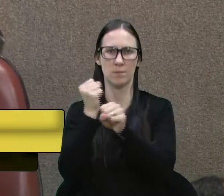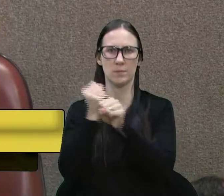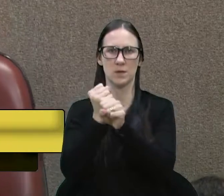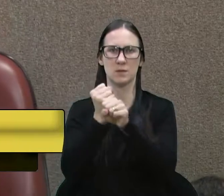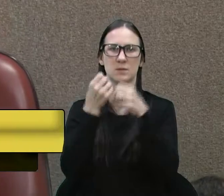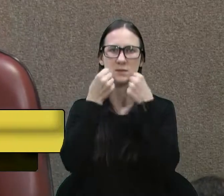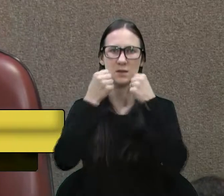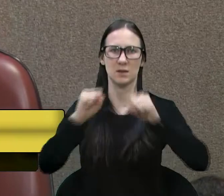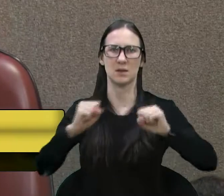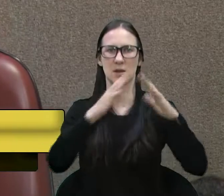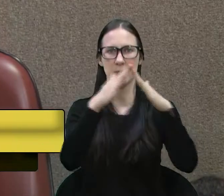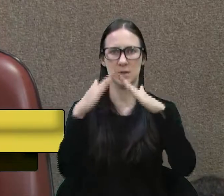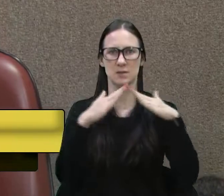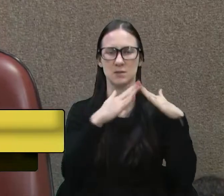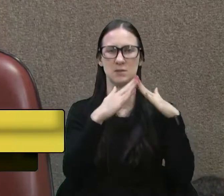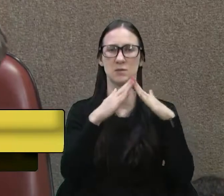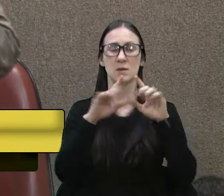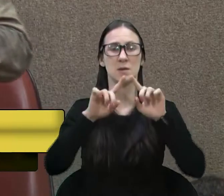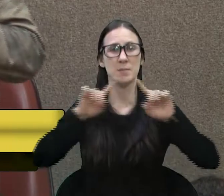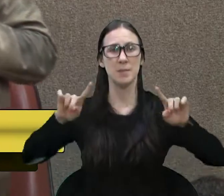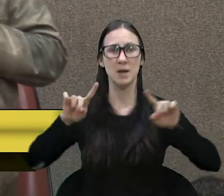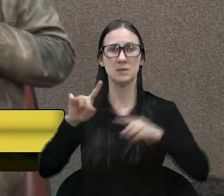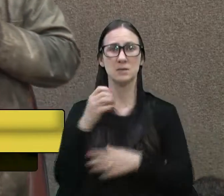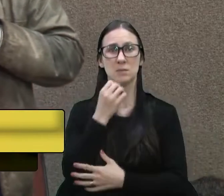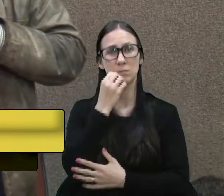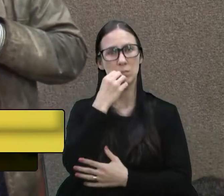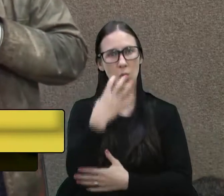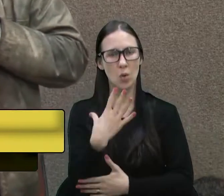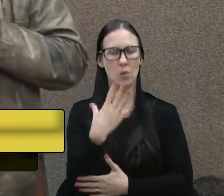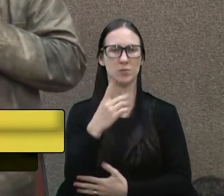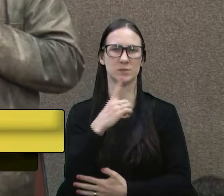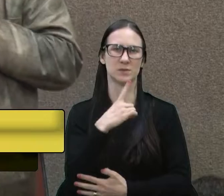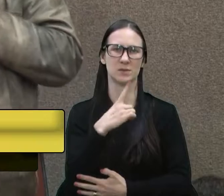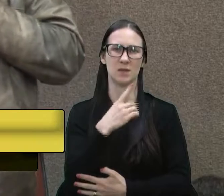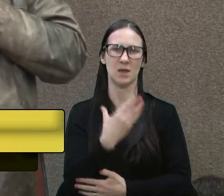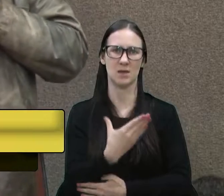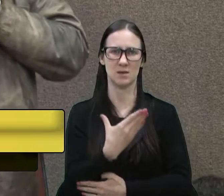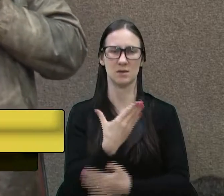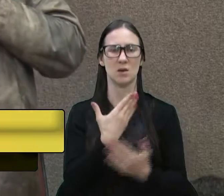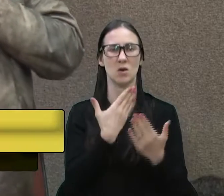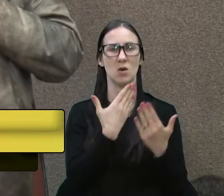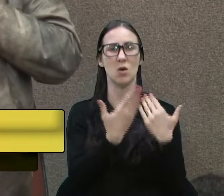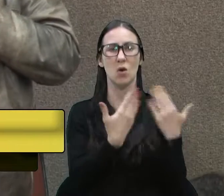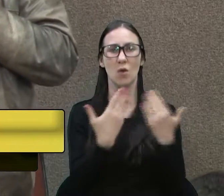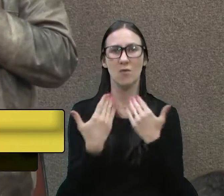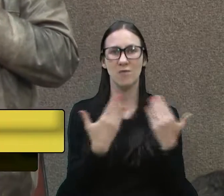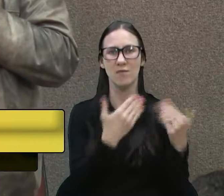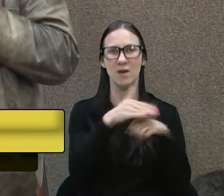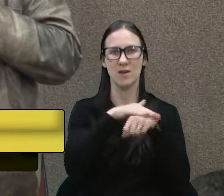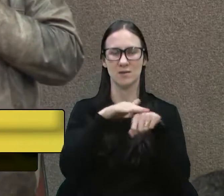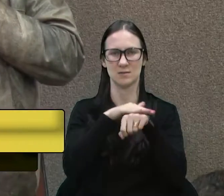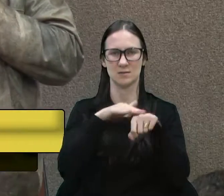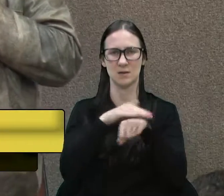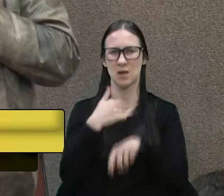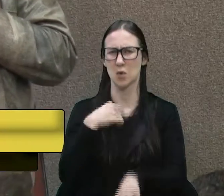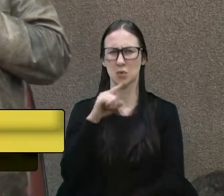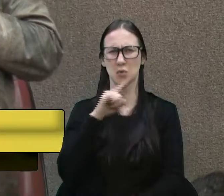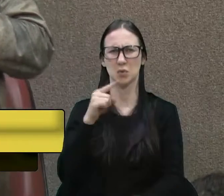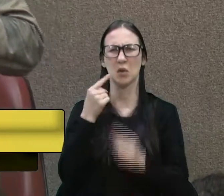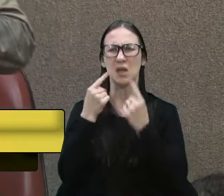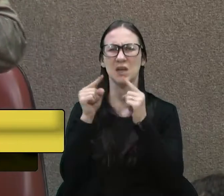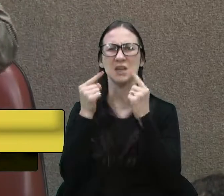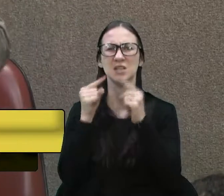Então eu penso o seguinte, que bom que nós temos diálogo, que bom que o secretário vem aqui. Não estou criticando ele,